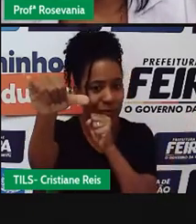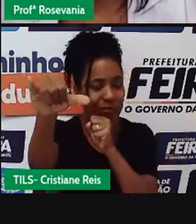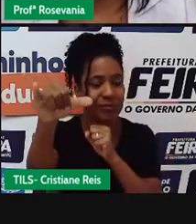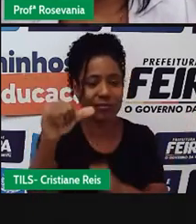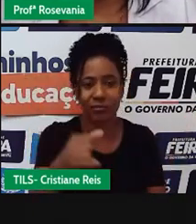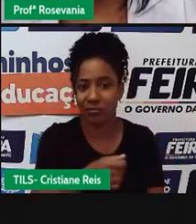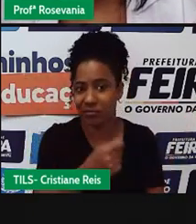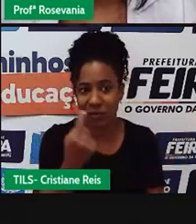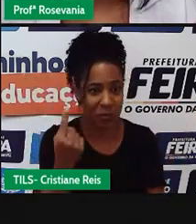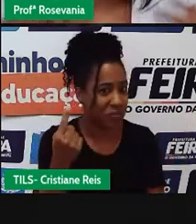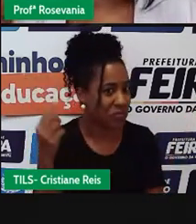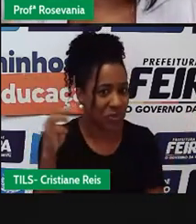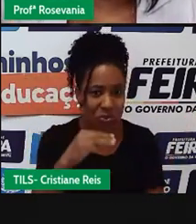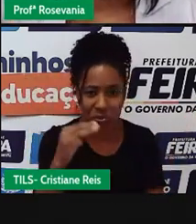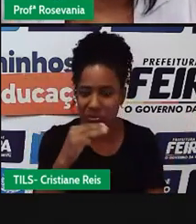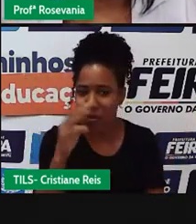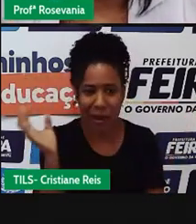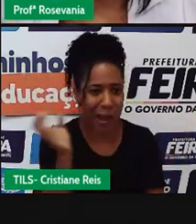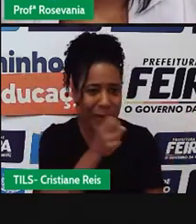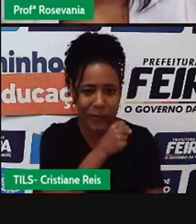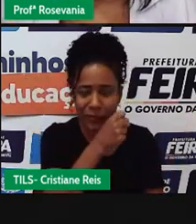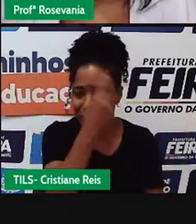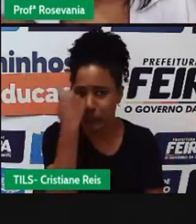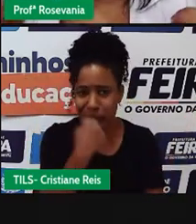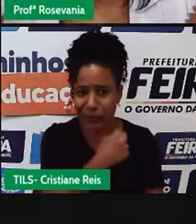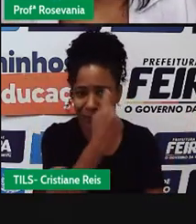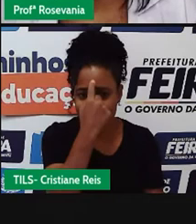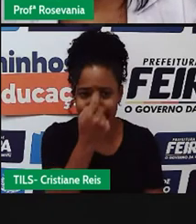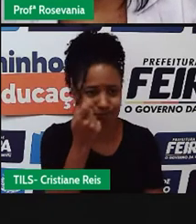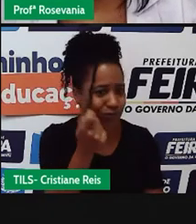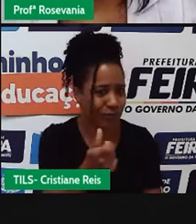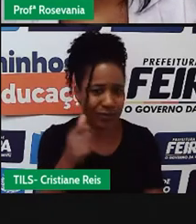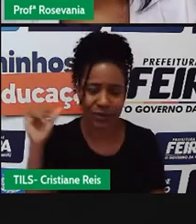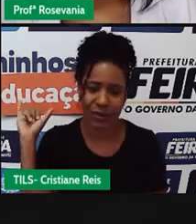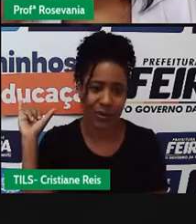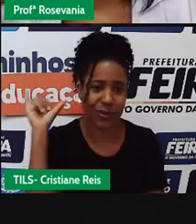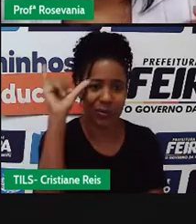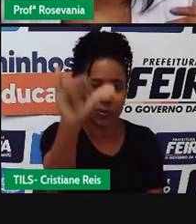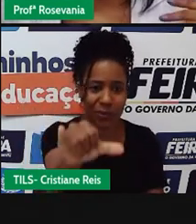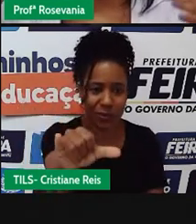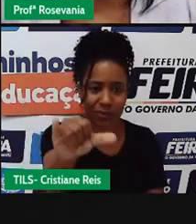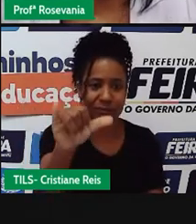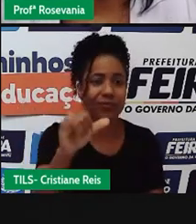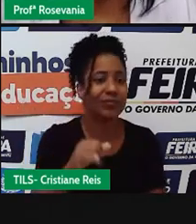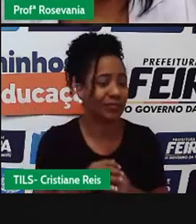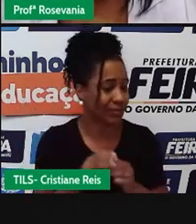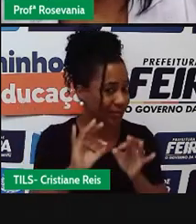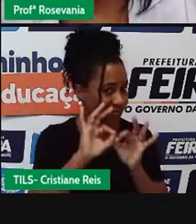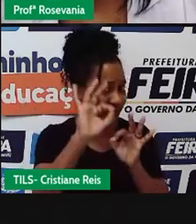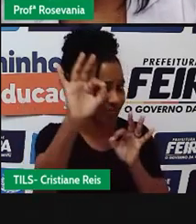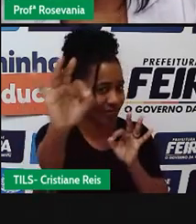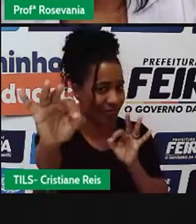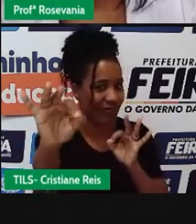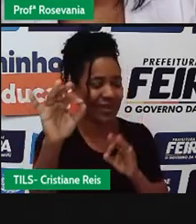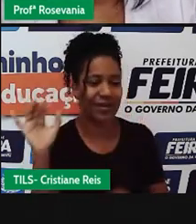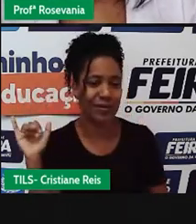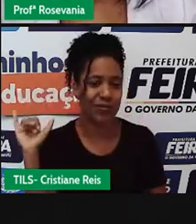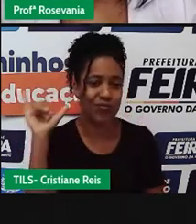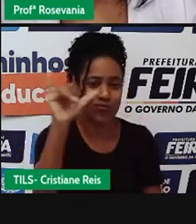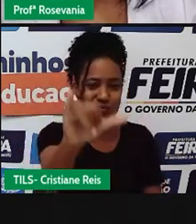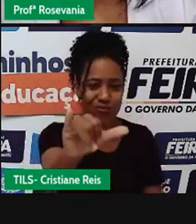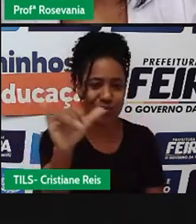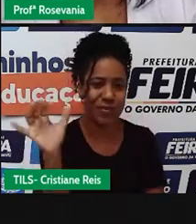poucos minutos, poucas horas, menos de um dia, às vezes, para você percorrer distâncias enormes, então, tem